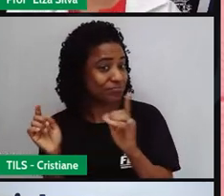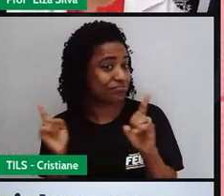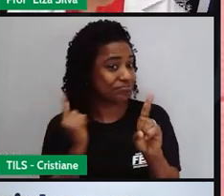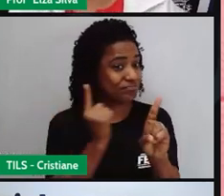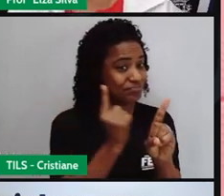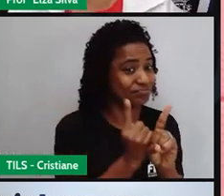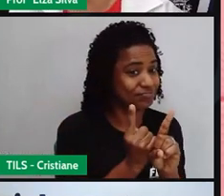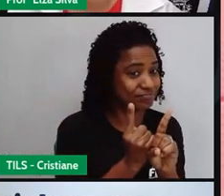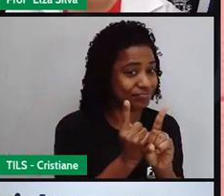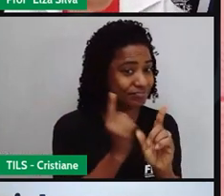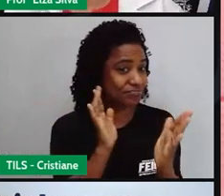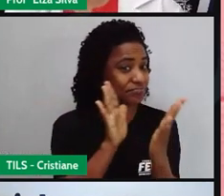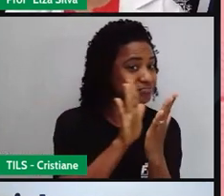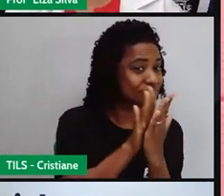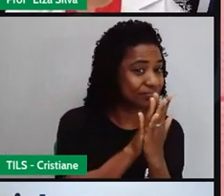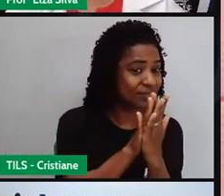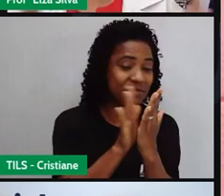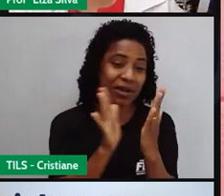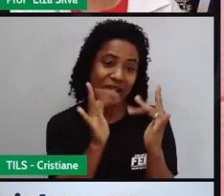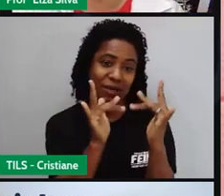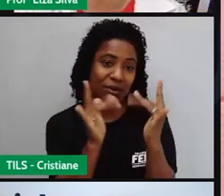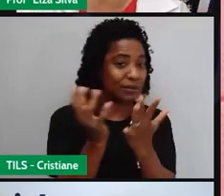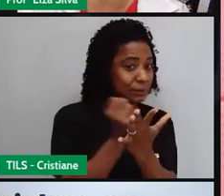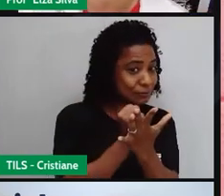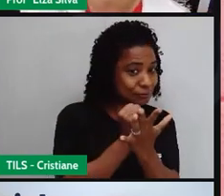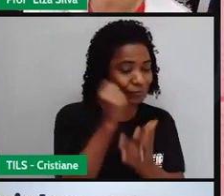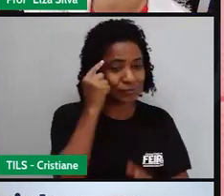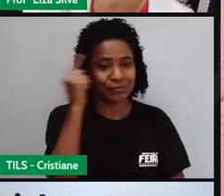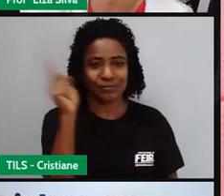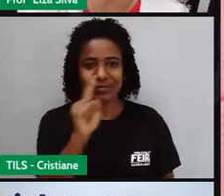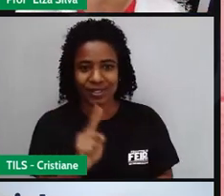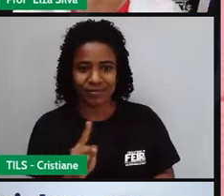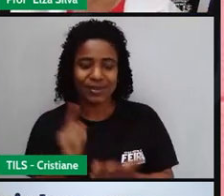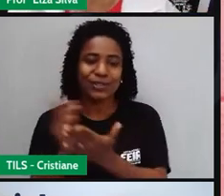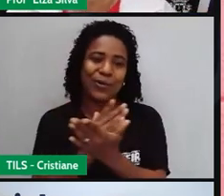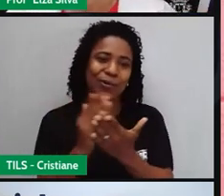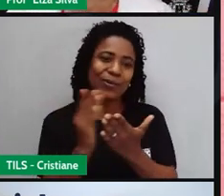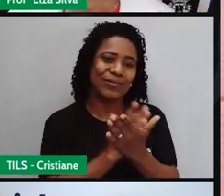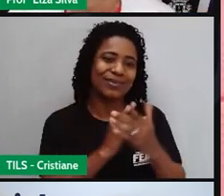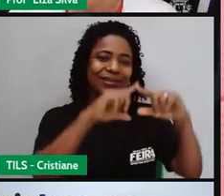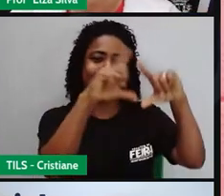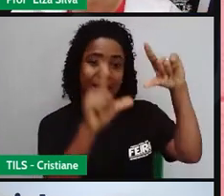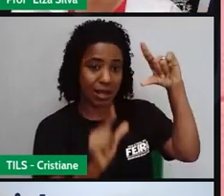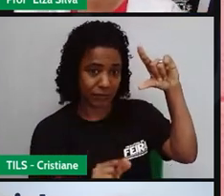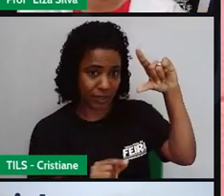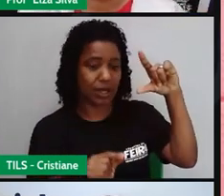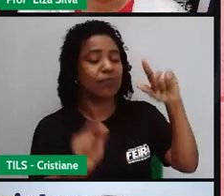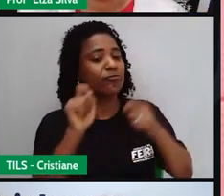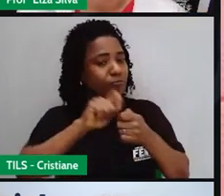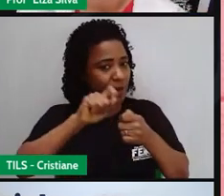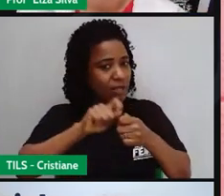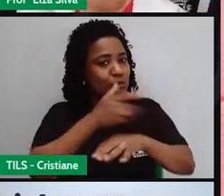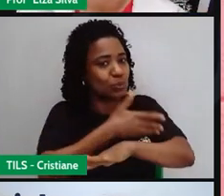namoro, eu não sei, tá? Mas isso aí ainda acontece em algumas regiões da África do Sul. Ok?